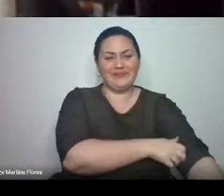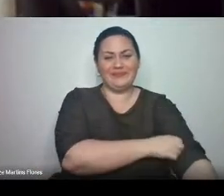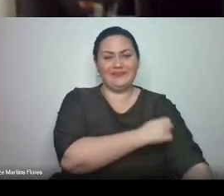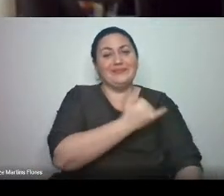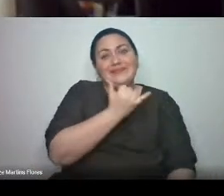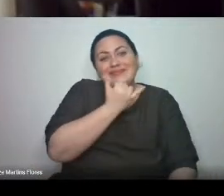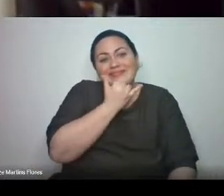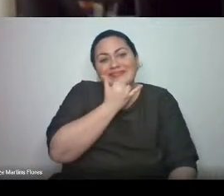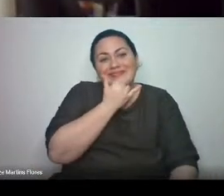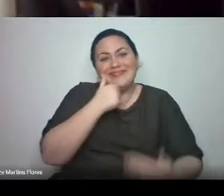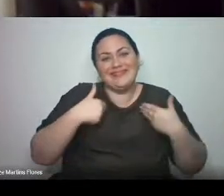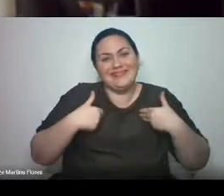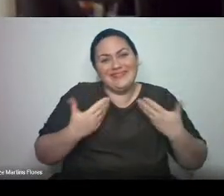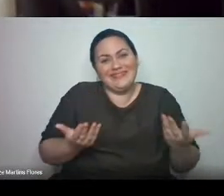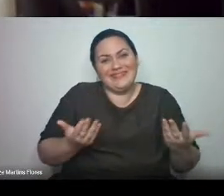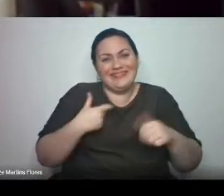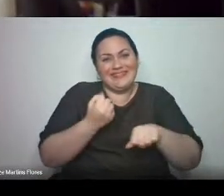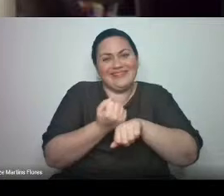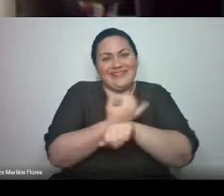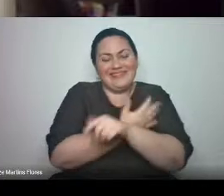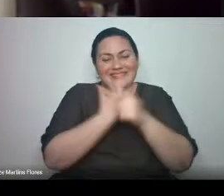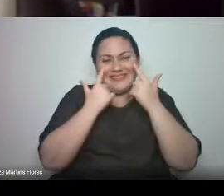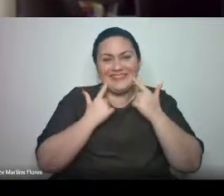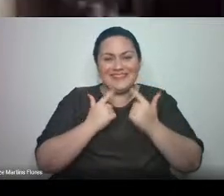E me desculpem, Deus do Senhor.